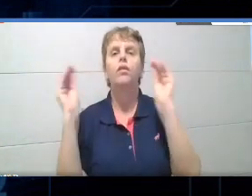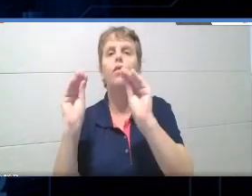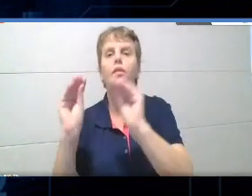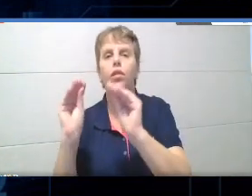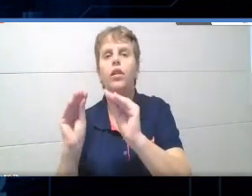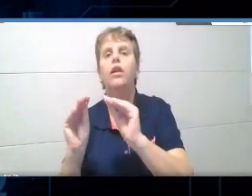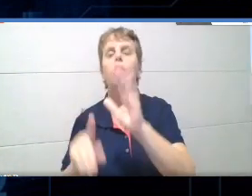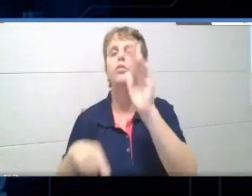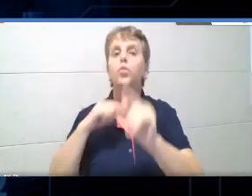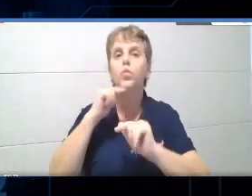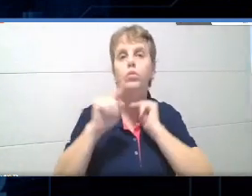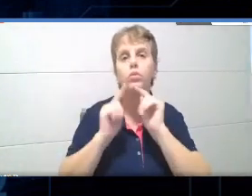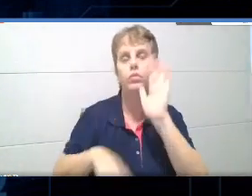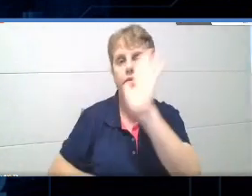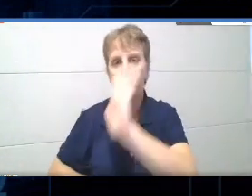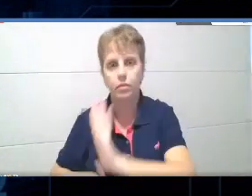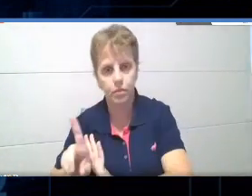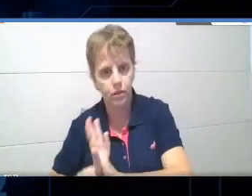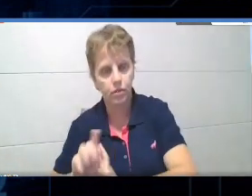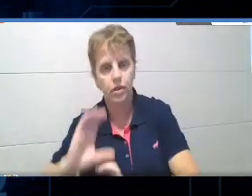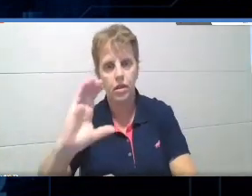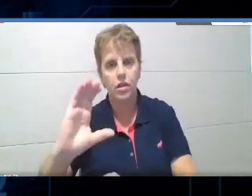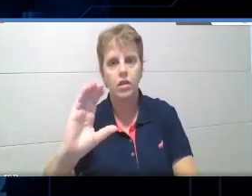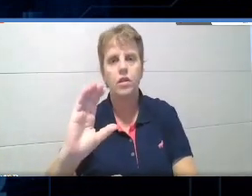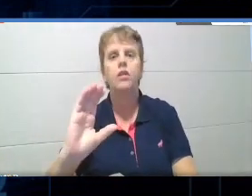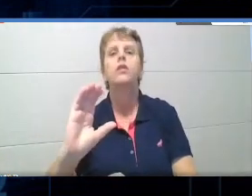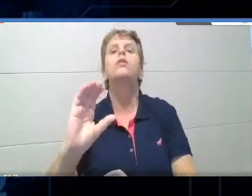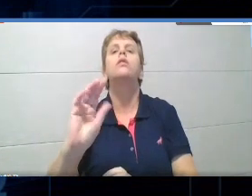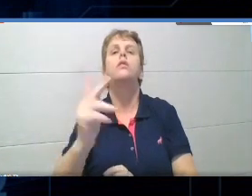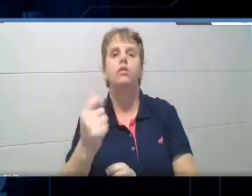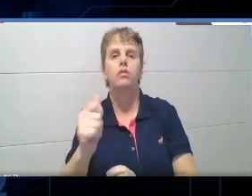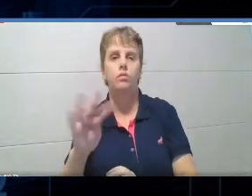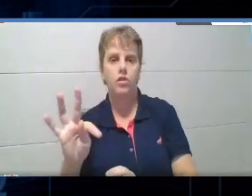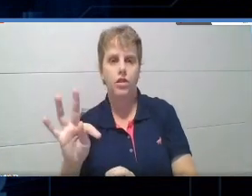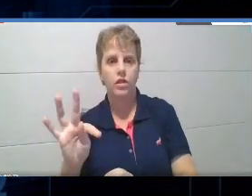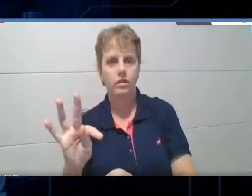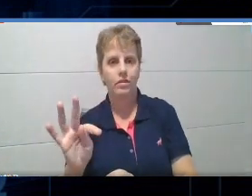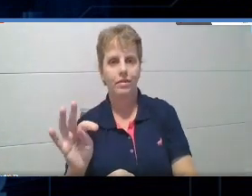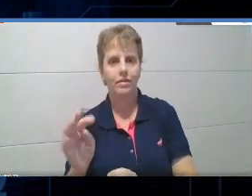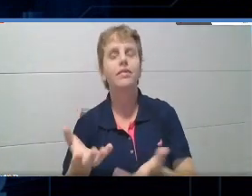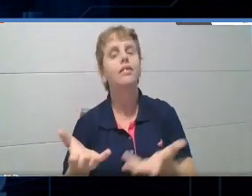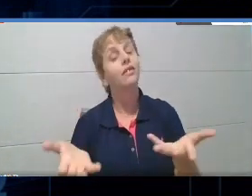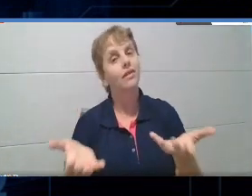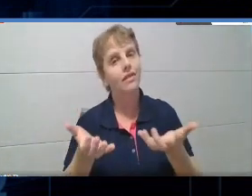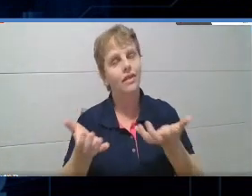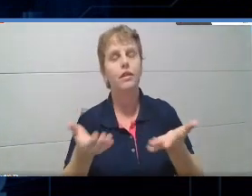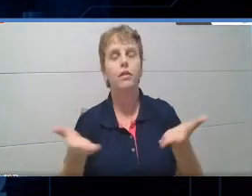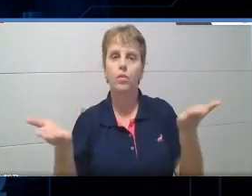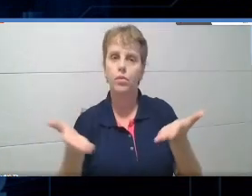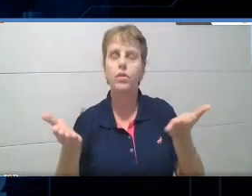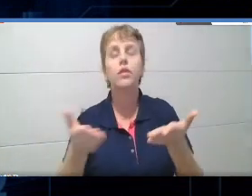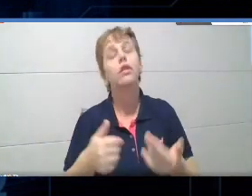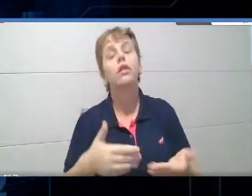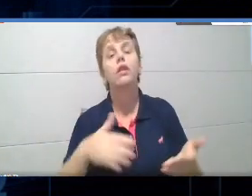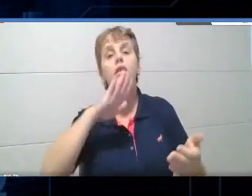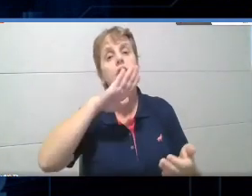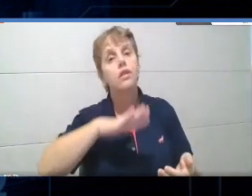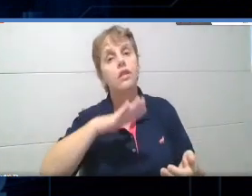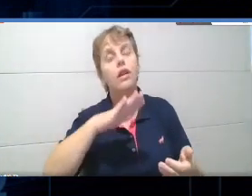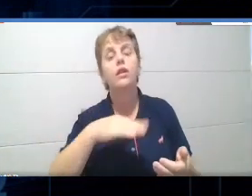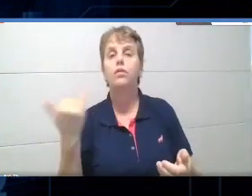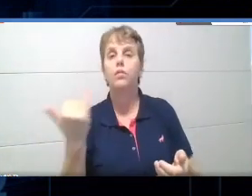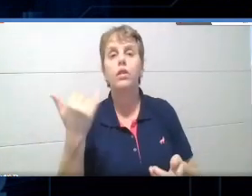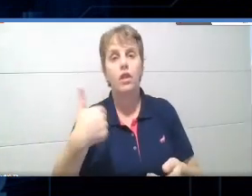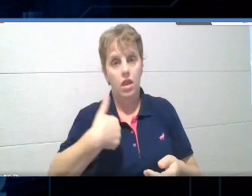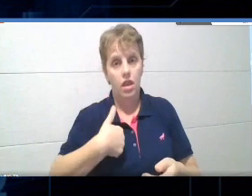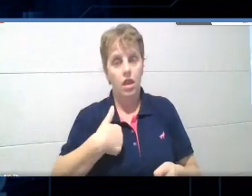do YouTube, e eu espero realmente que nós possamos ter uma tarde bem interessante. Eu sou